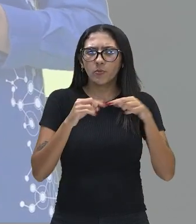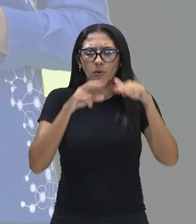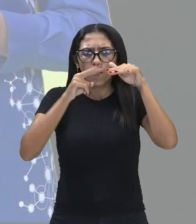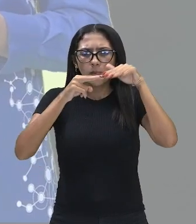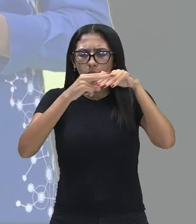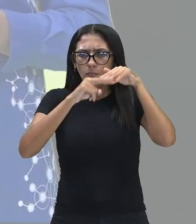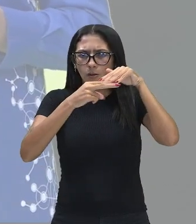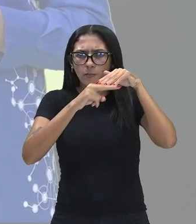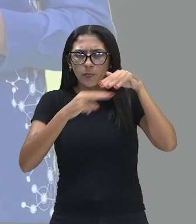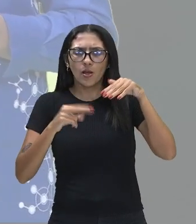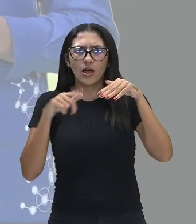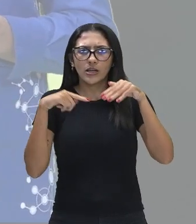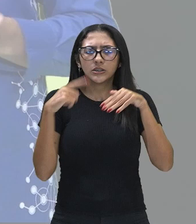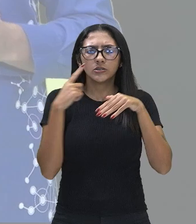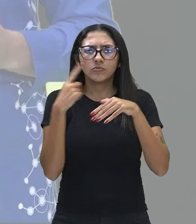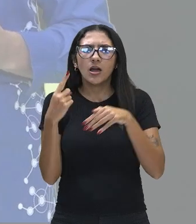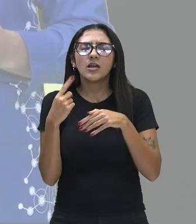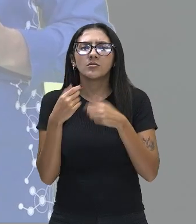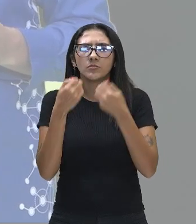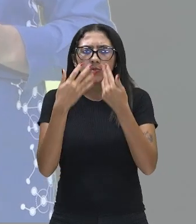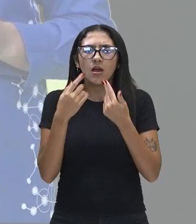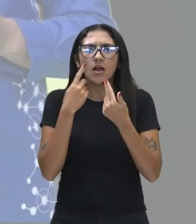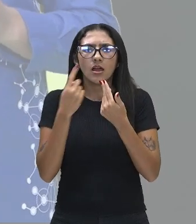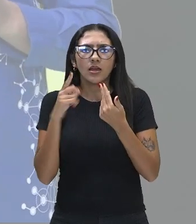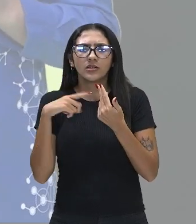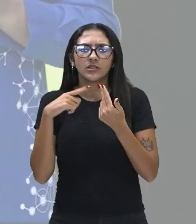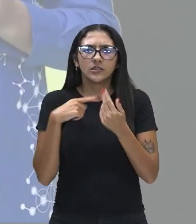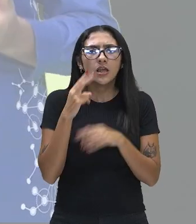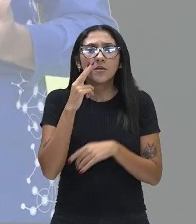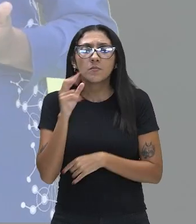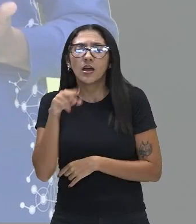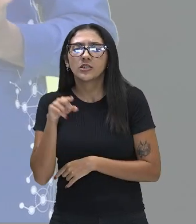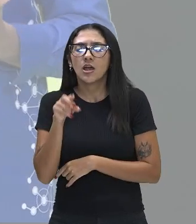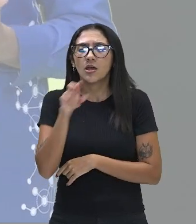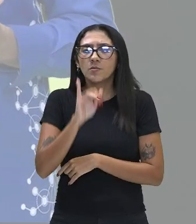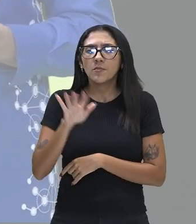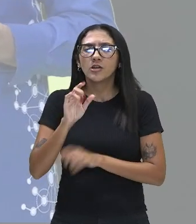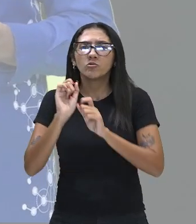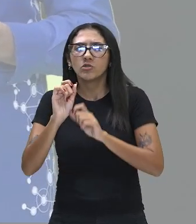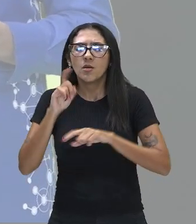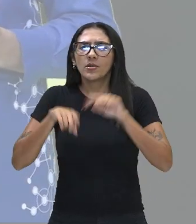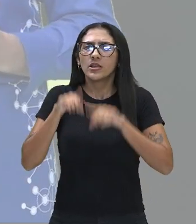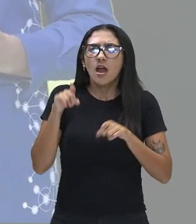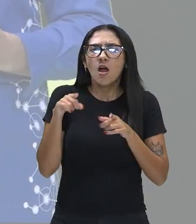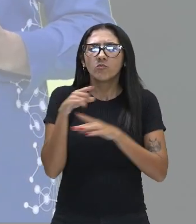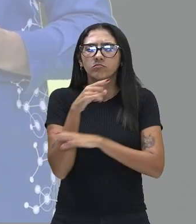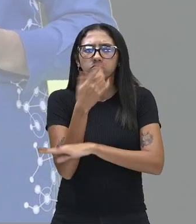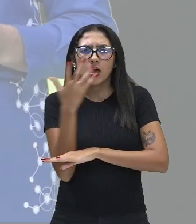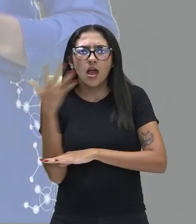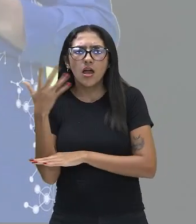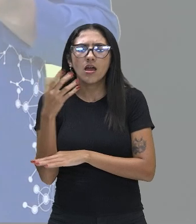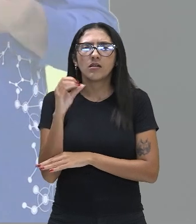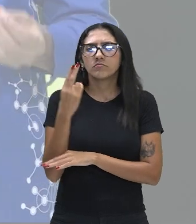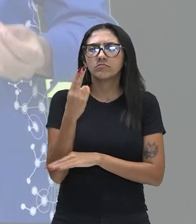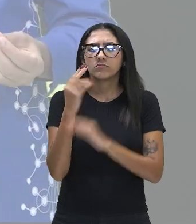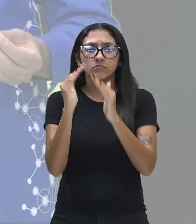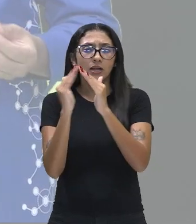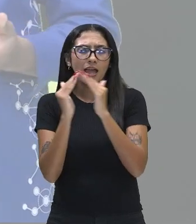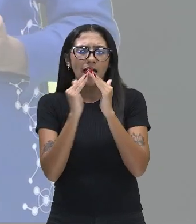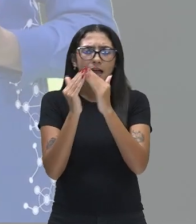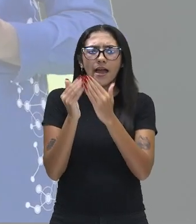transformar naquilo, você está enxergando o objeto tal, você está enxergando uma árvore, você está enxergando uma casa, uma